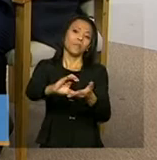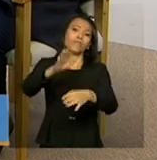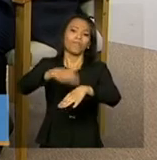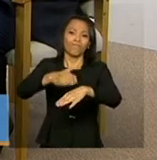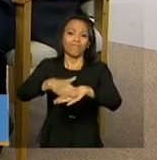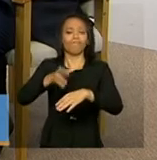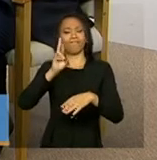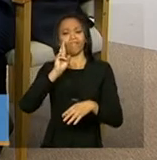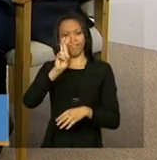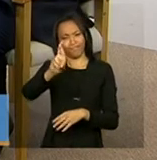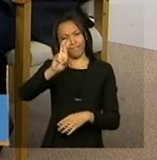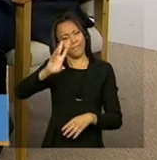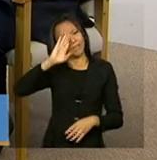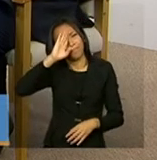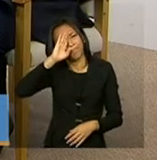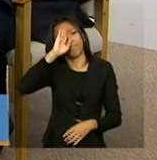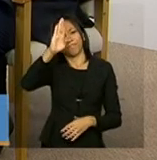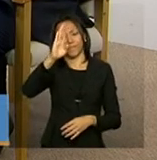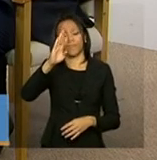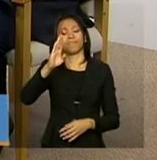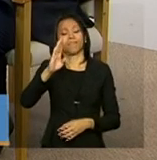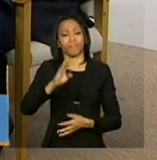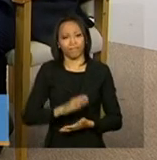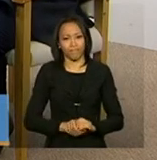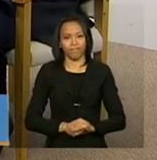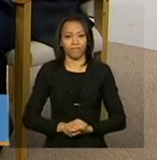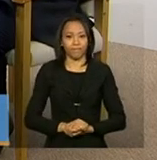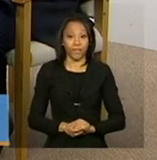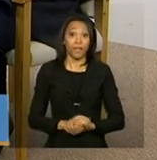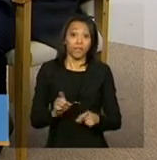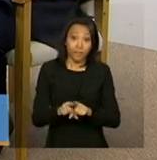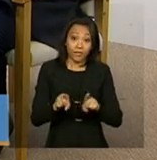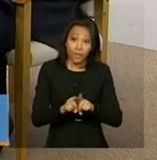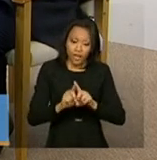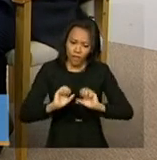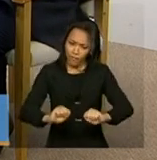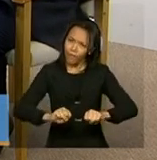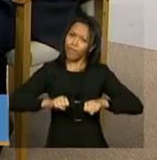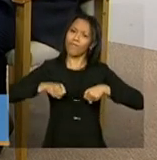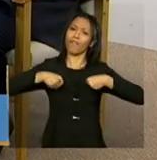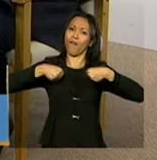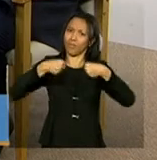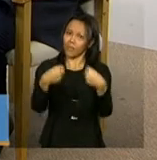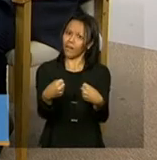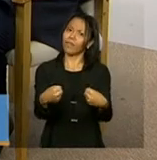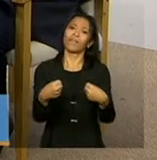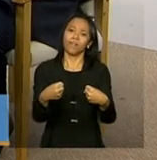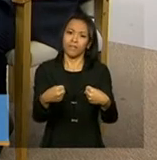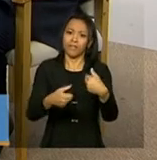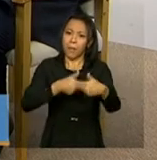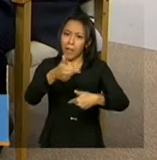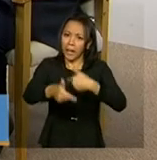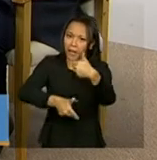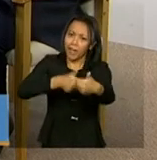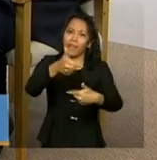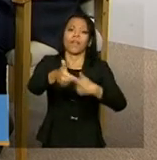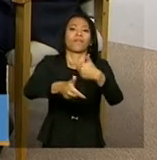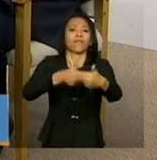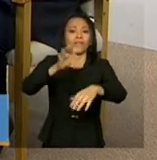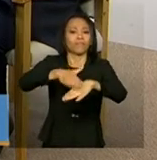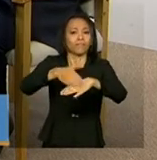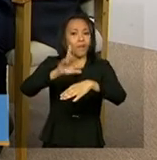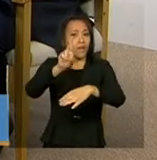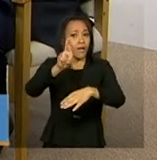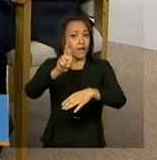fundamental e, inclusive, fortalece o papel